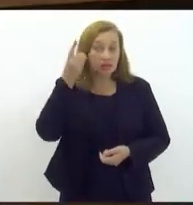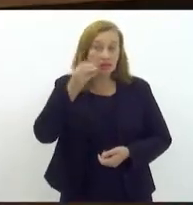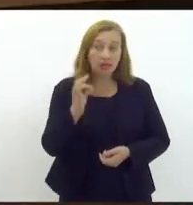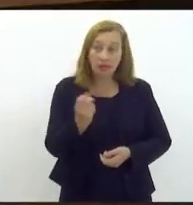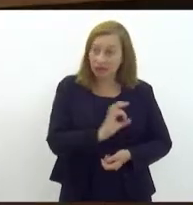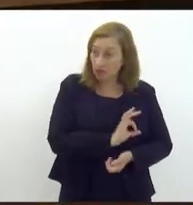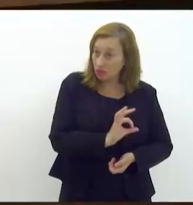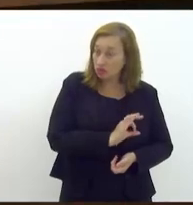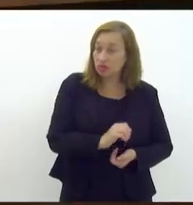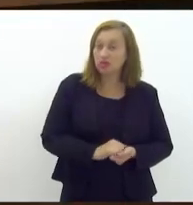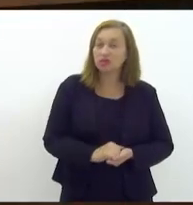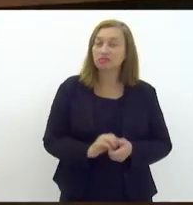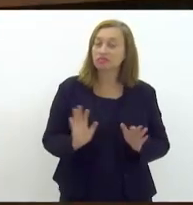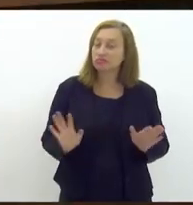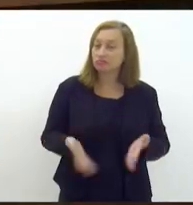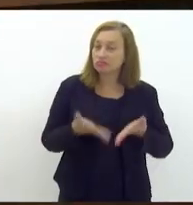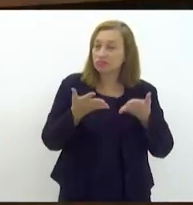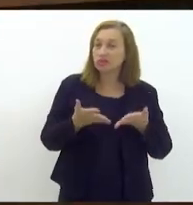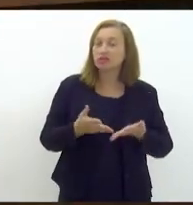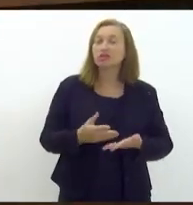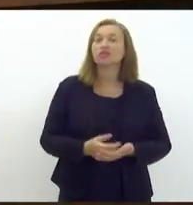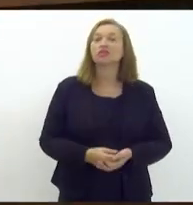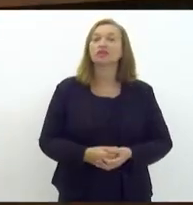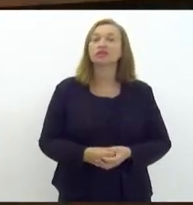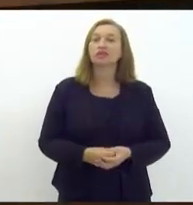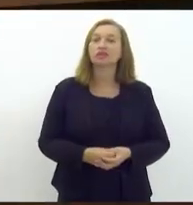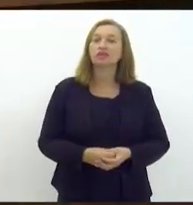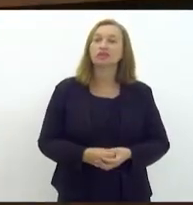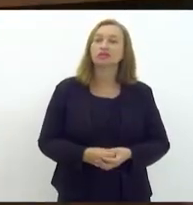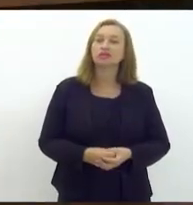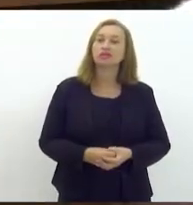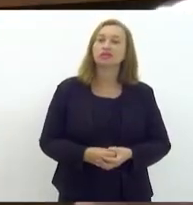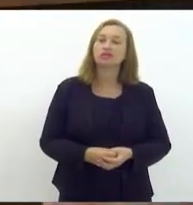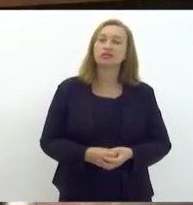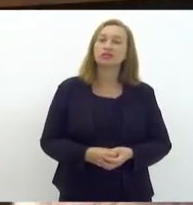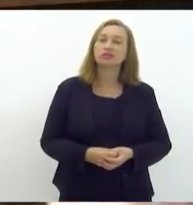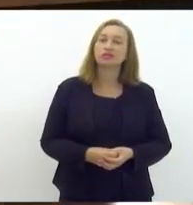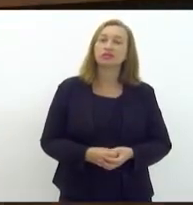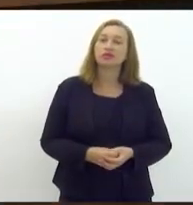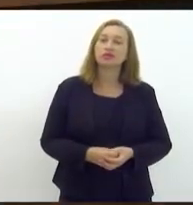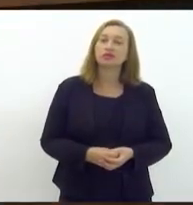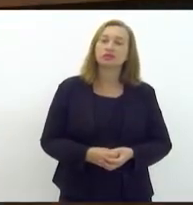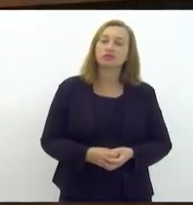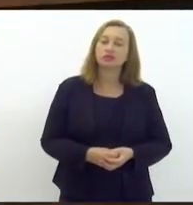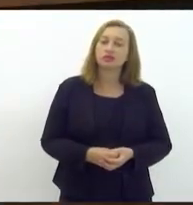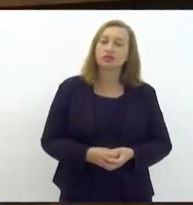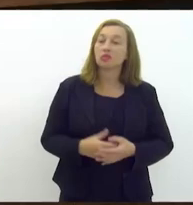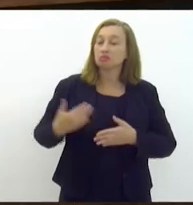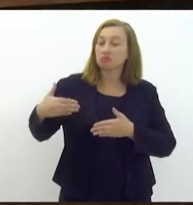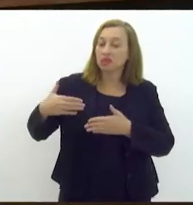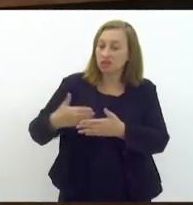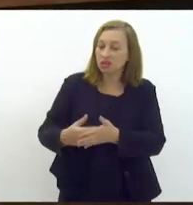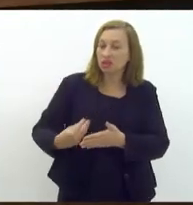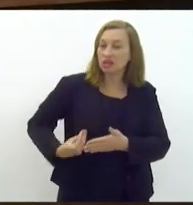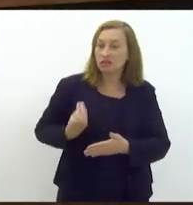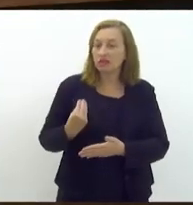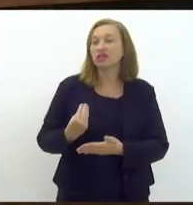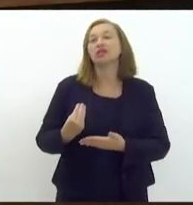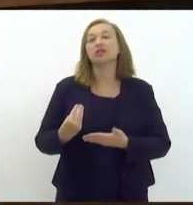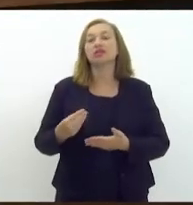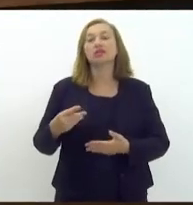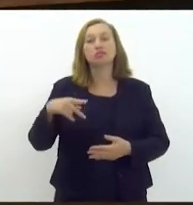Marta Rocha pela iniciativa. Deputada Marta Rocha, deputada absolutamente combativa, com uma trajetória na vida pública